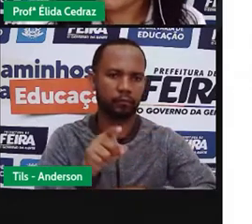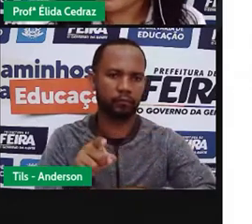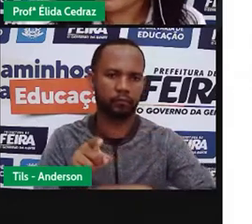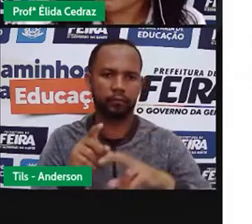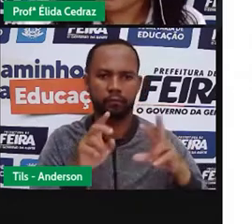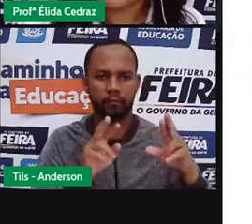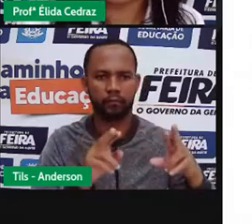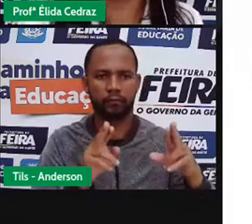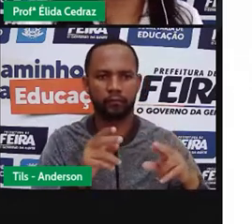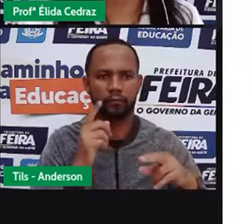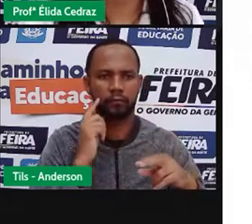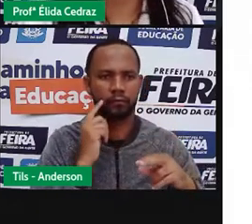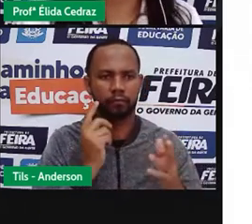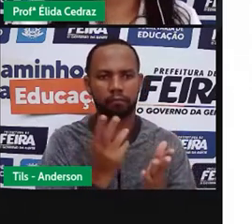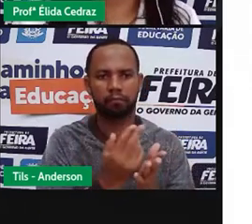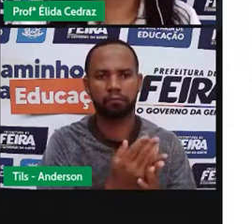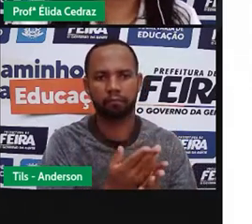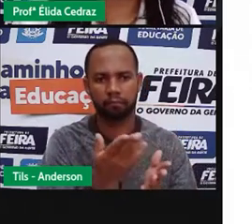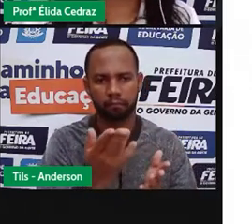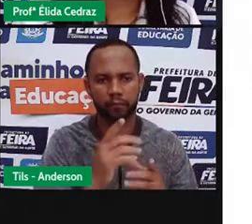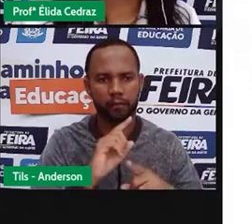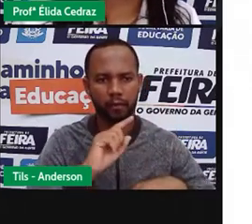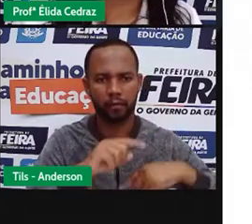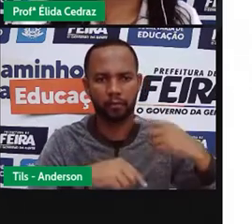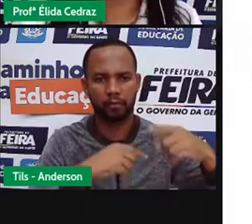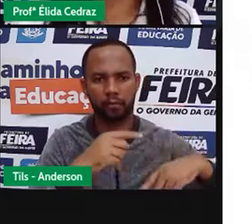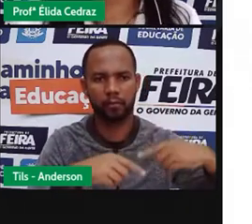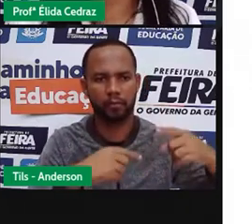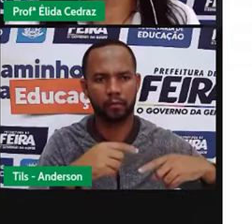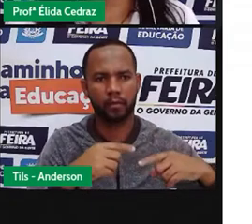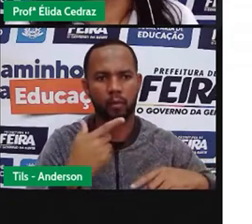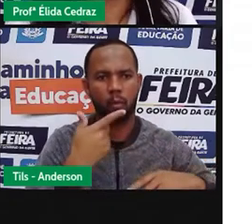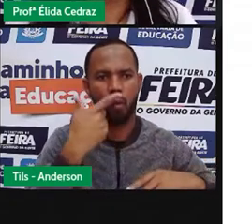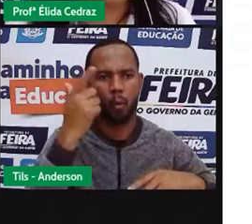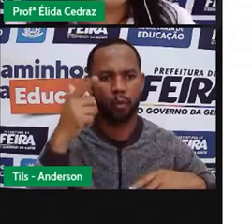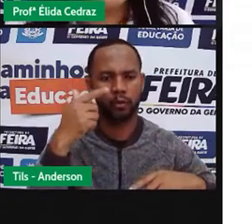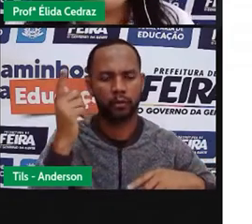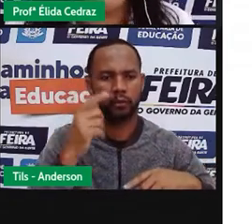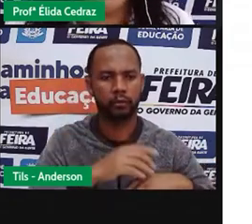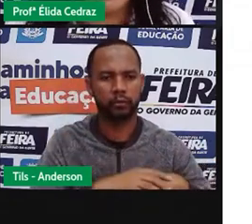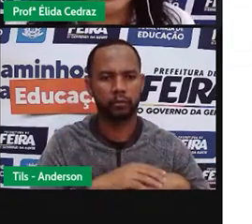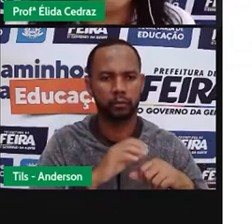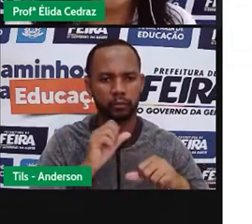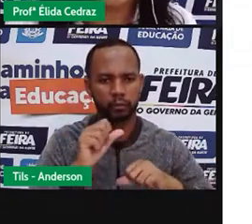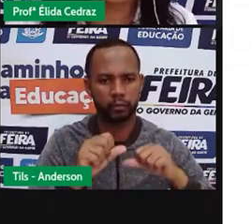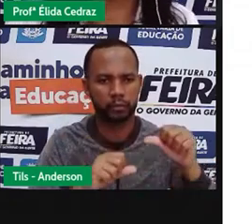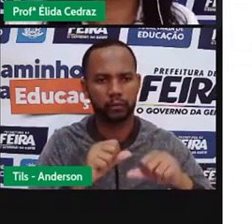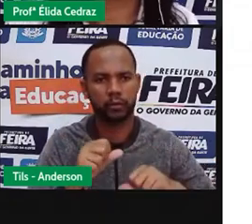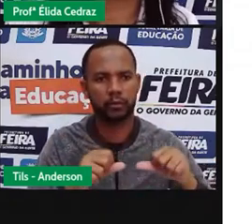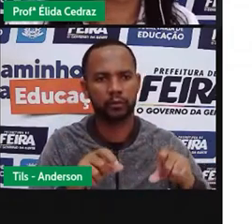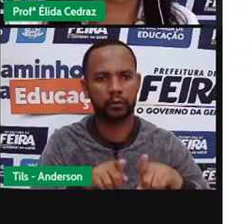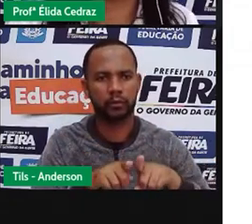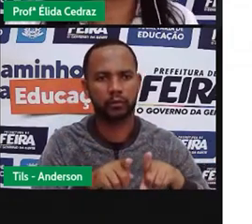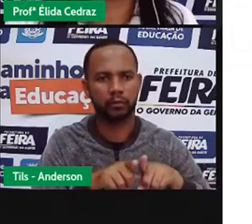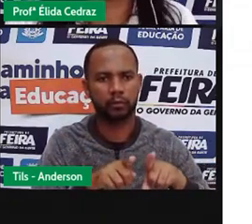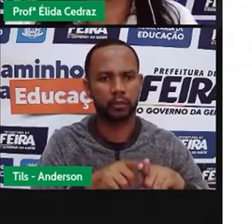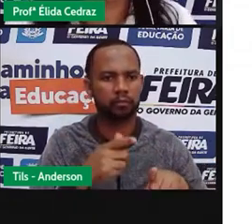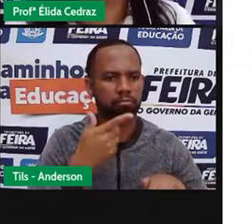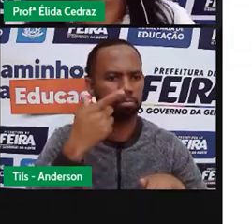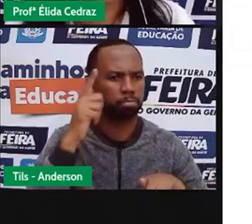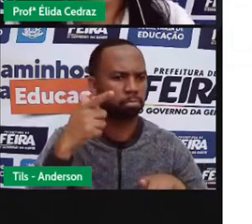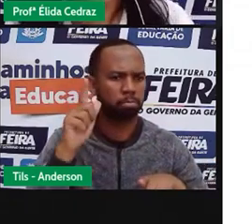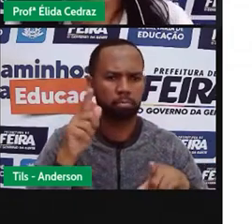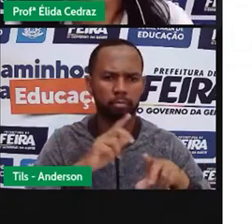que é desse modelo, e depois dele, outras formas de marcação do tempo. Surgiram outros